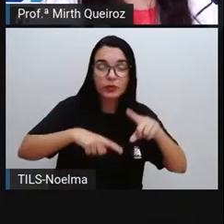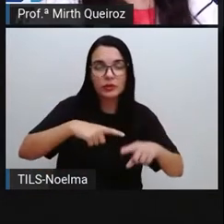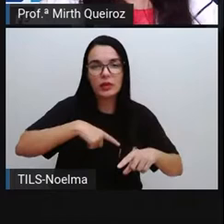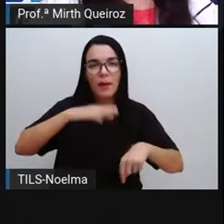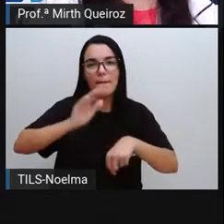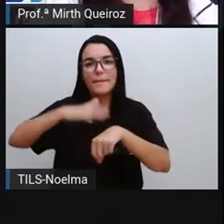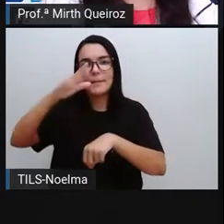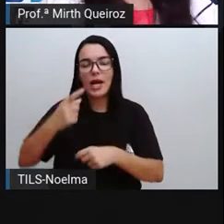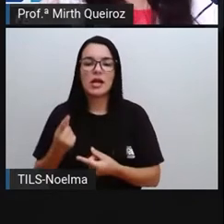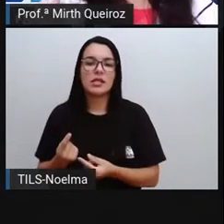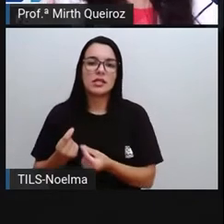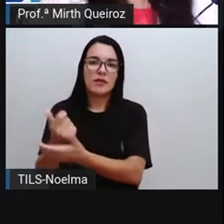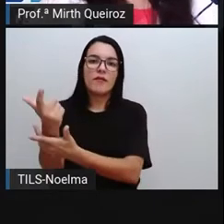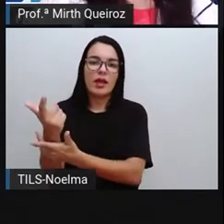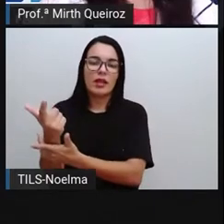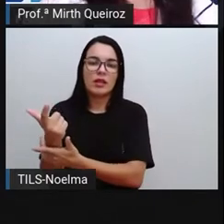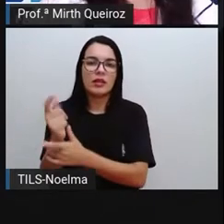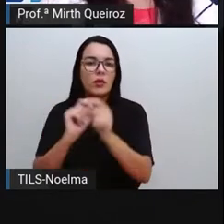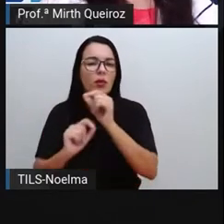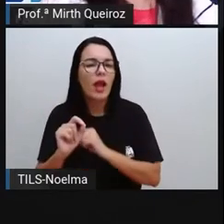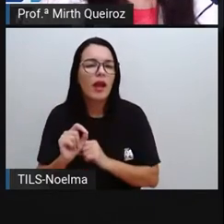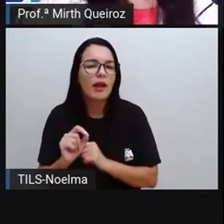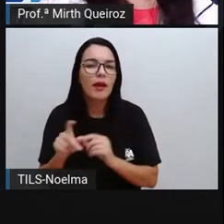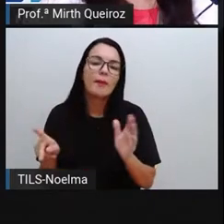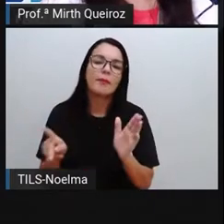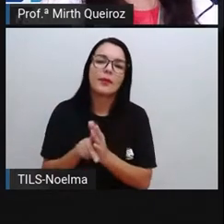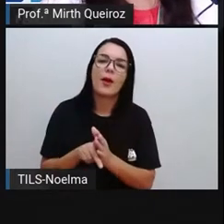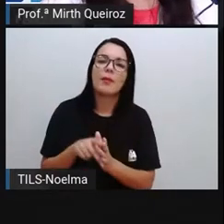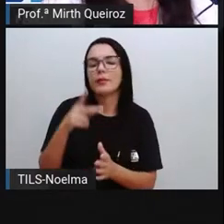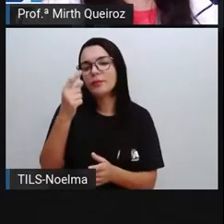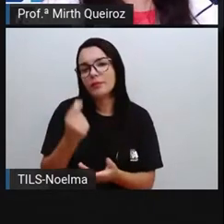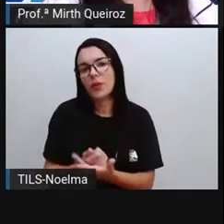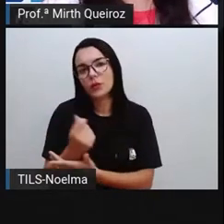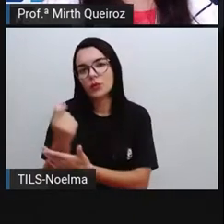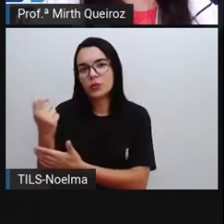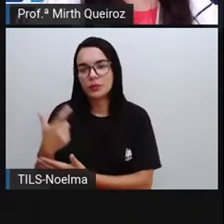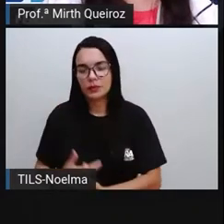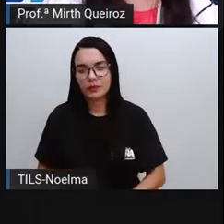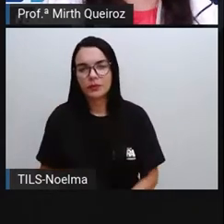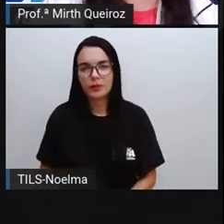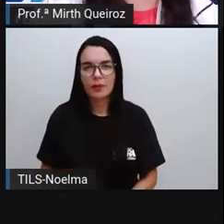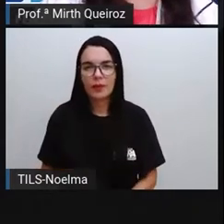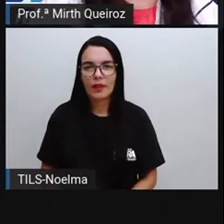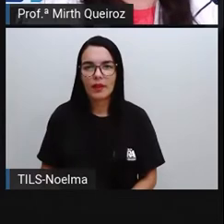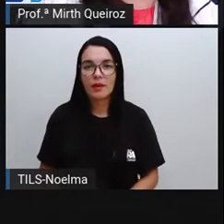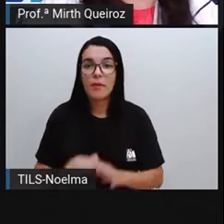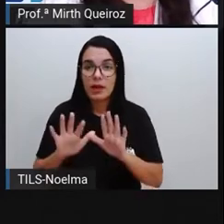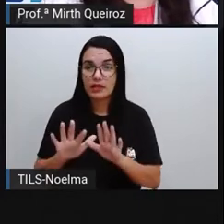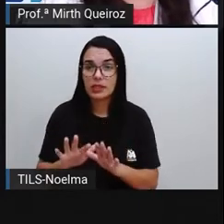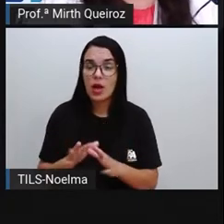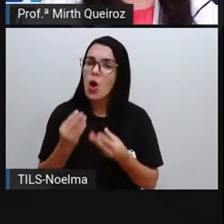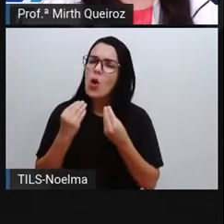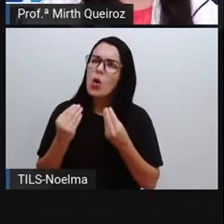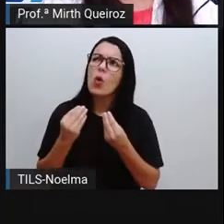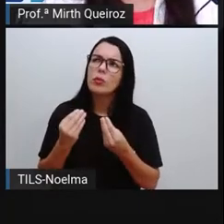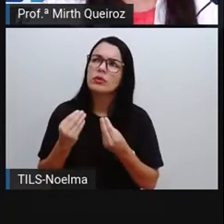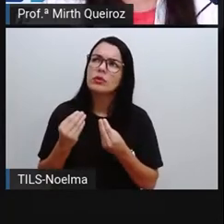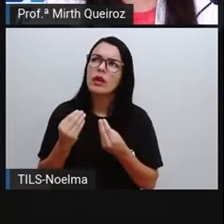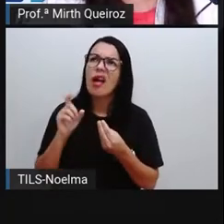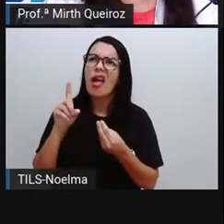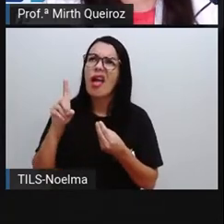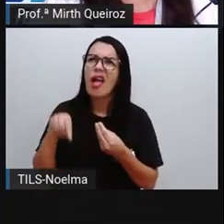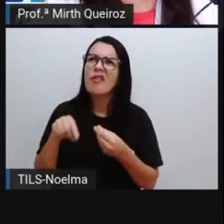certo? Tudo a partir dos bens de consumo, que é do que a gente consome, certo? Mas como é que são